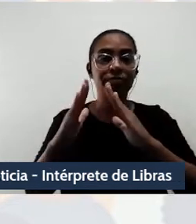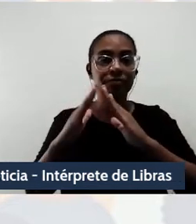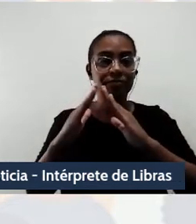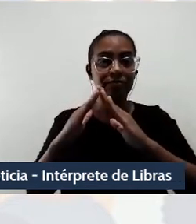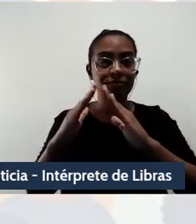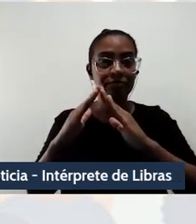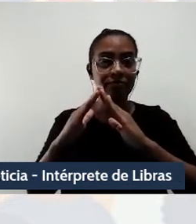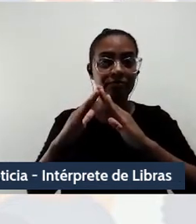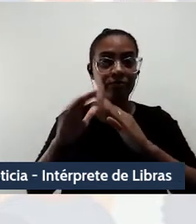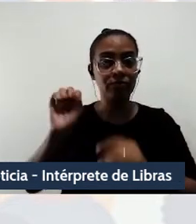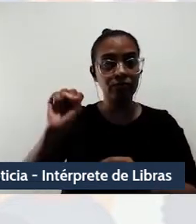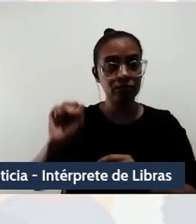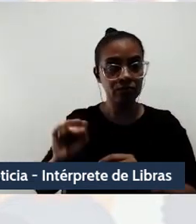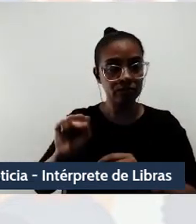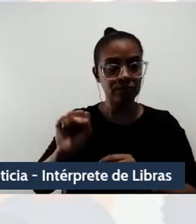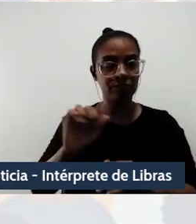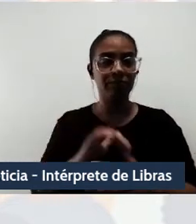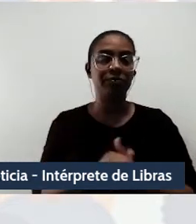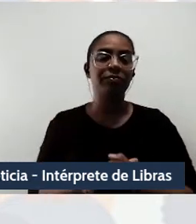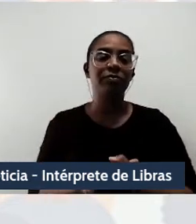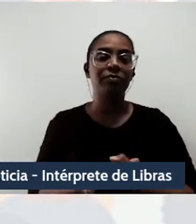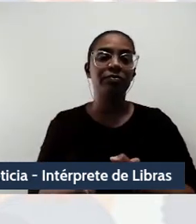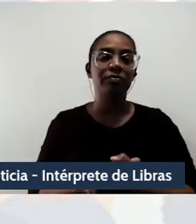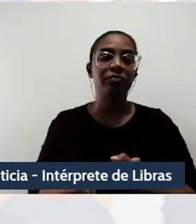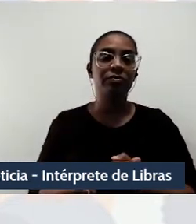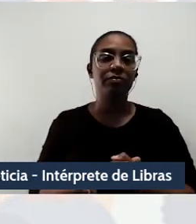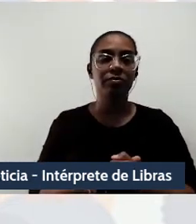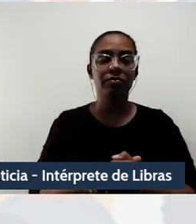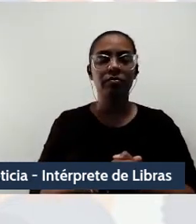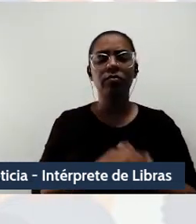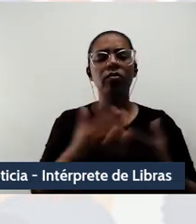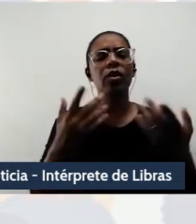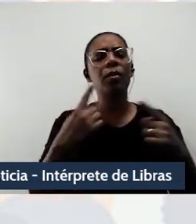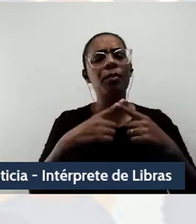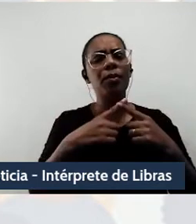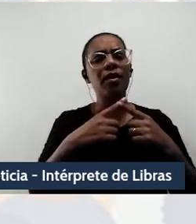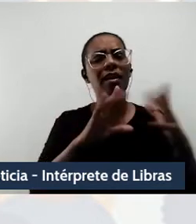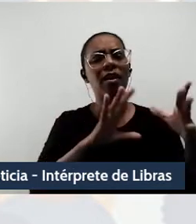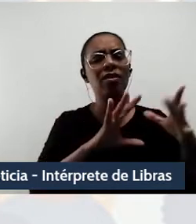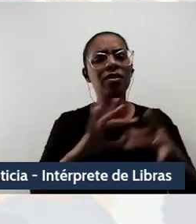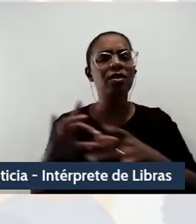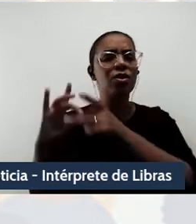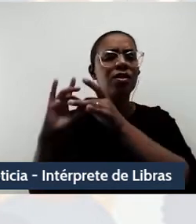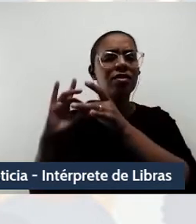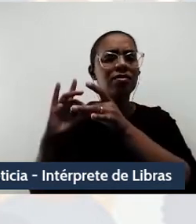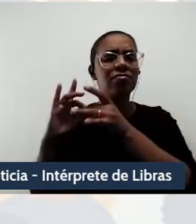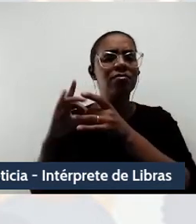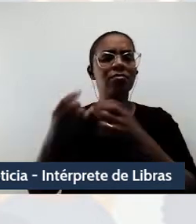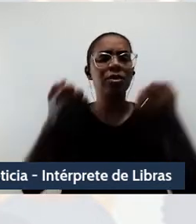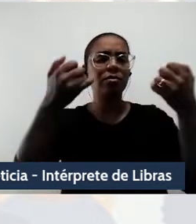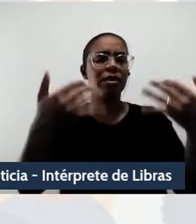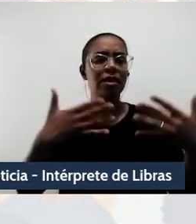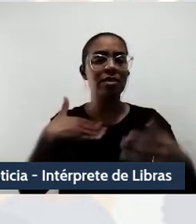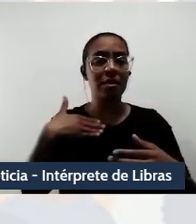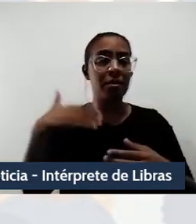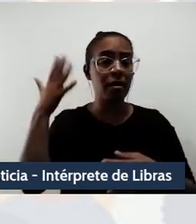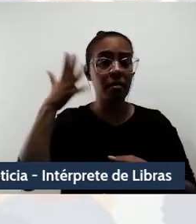Iguaçu. E por que resolvi contextualizar minha fala? Porque eu e vocês